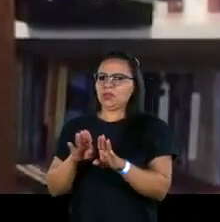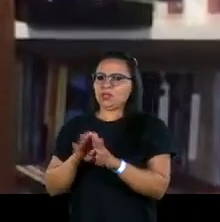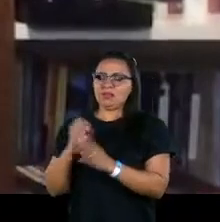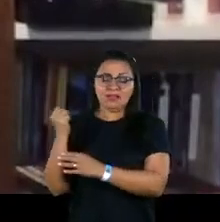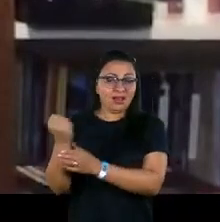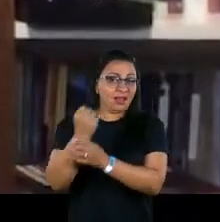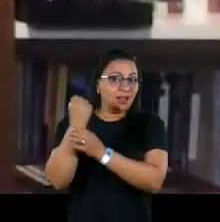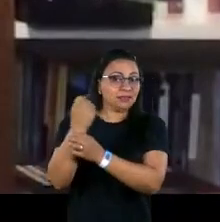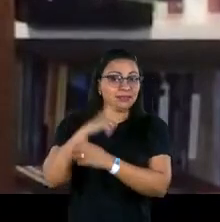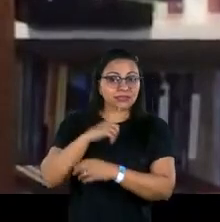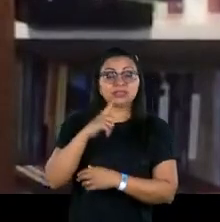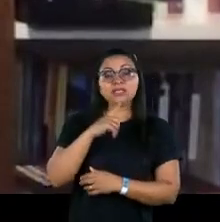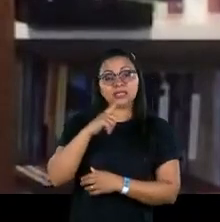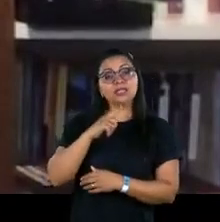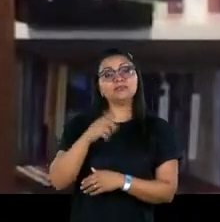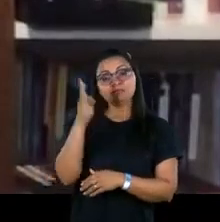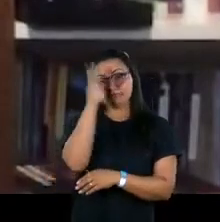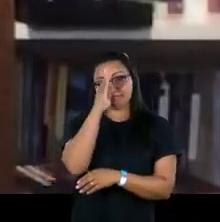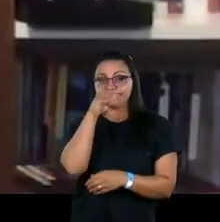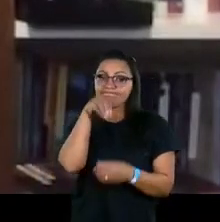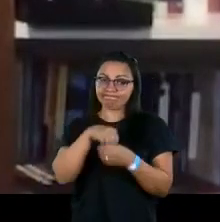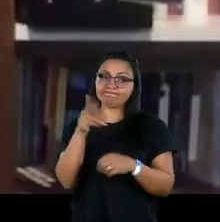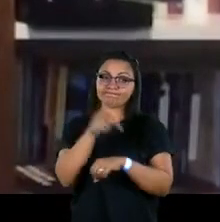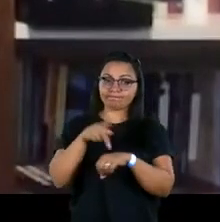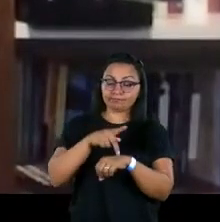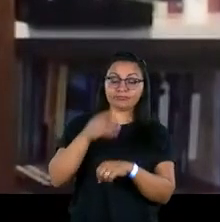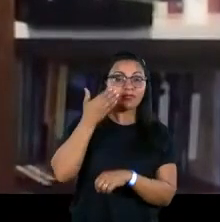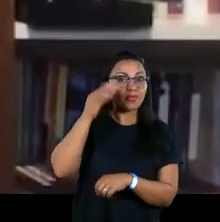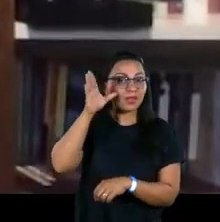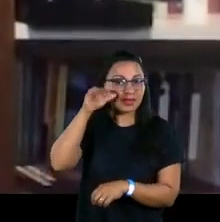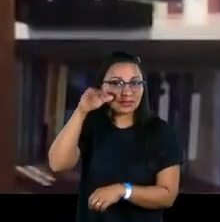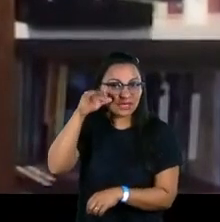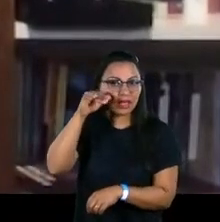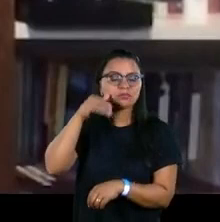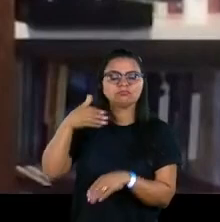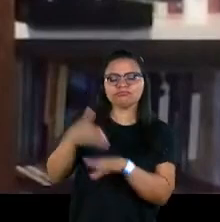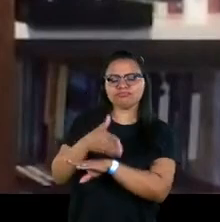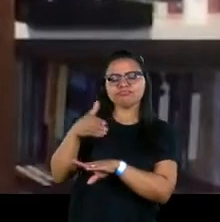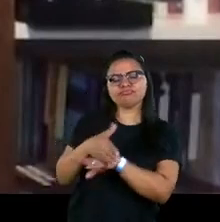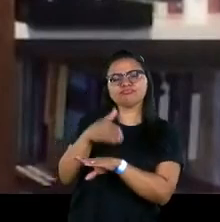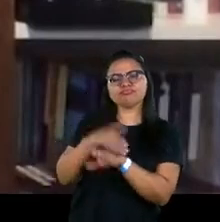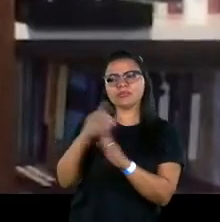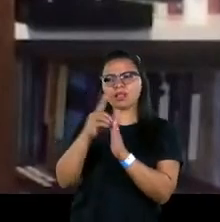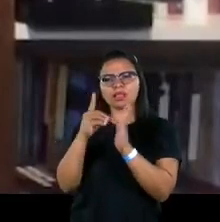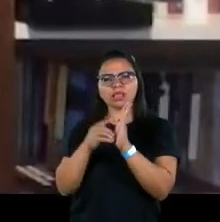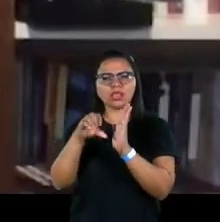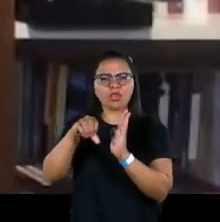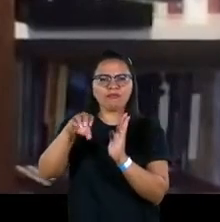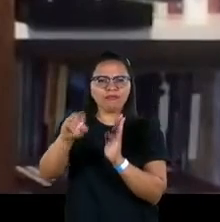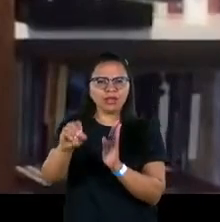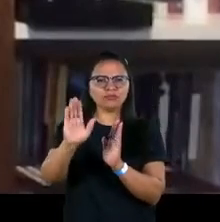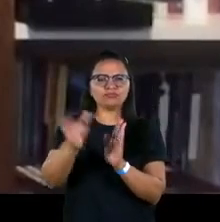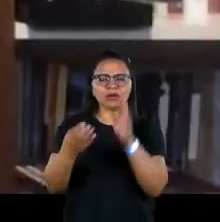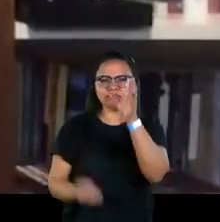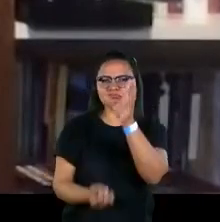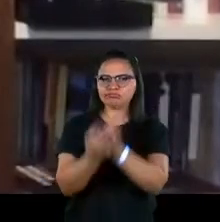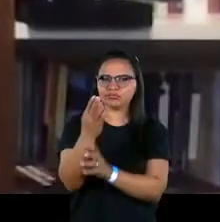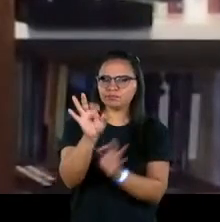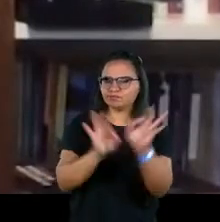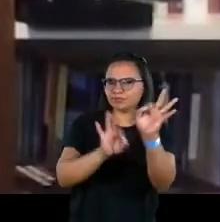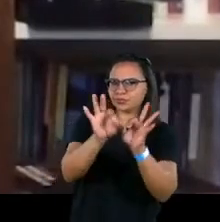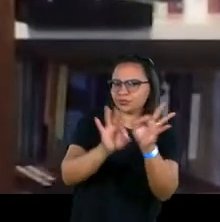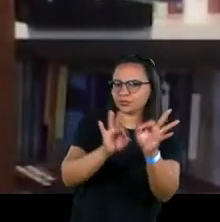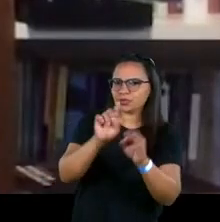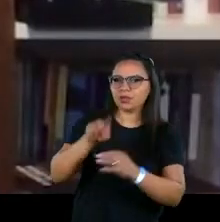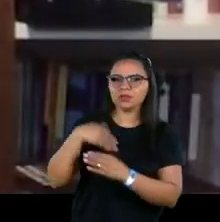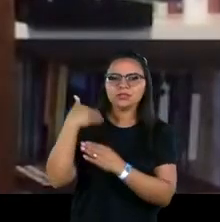gravíssimas que nós temos no nosso país. O SESC está atuando nesse campo desde os anos 90, nós criamos um programa logo em